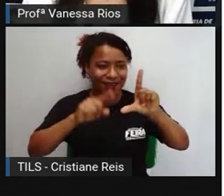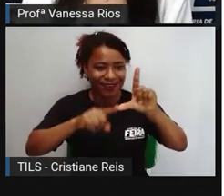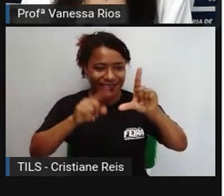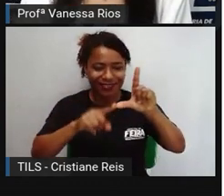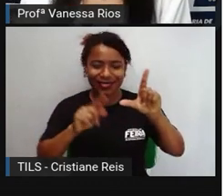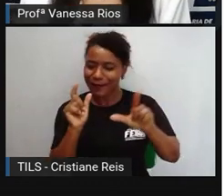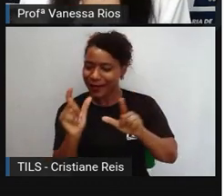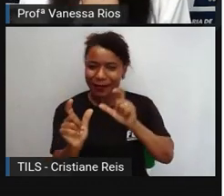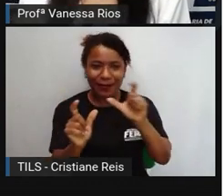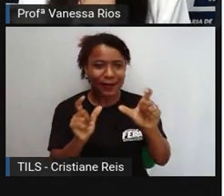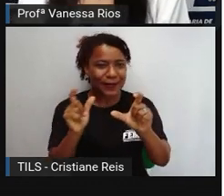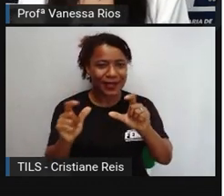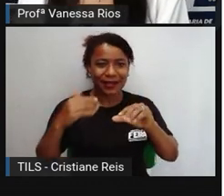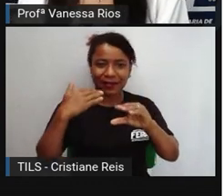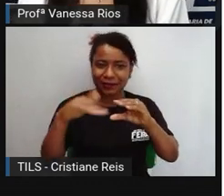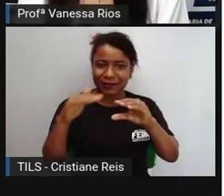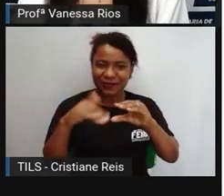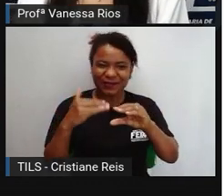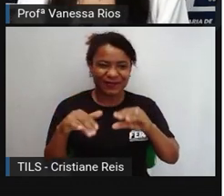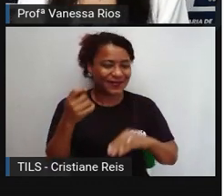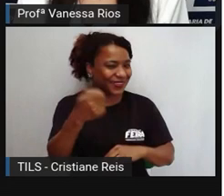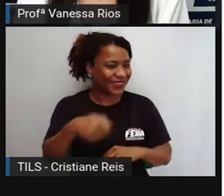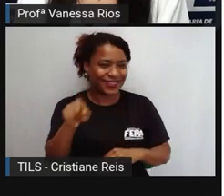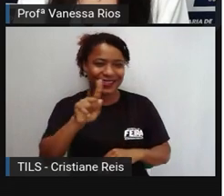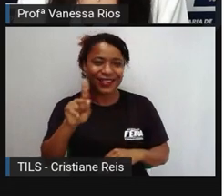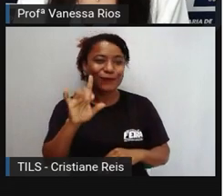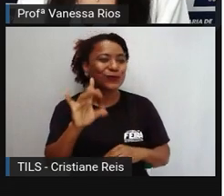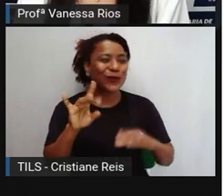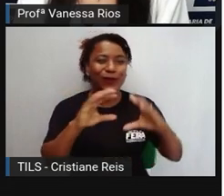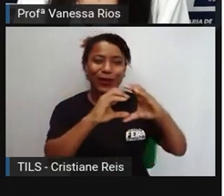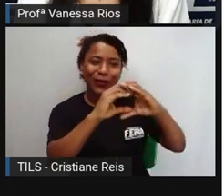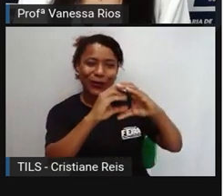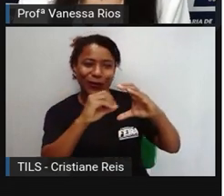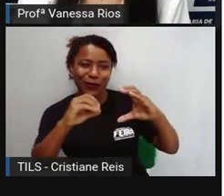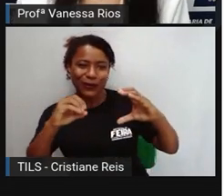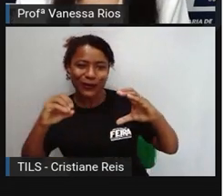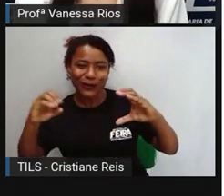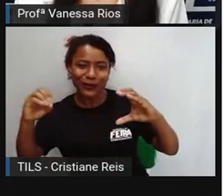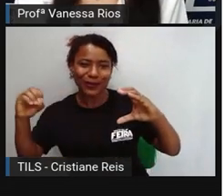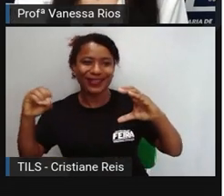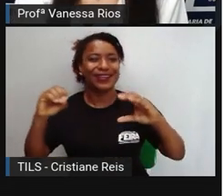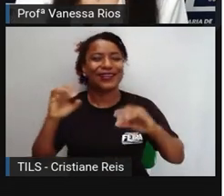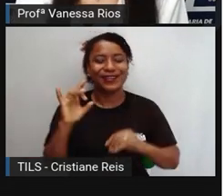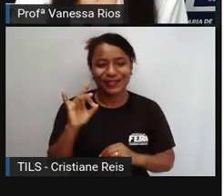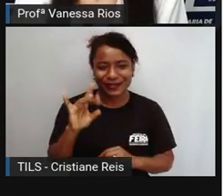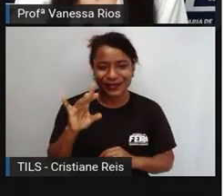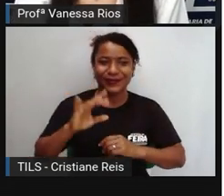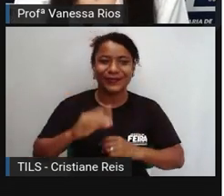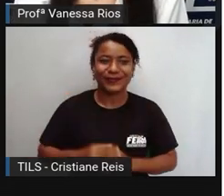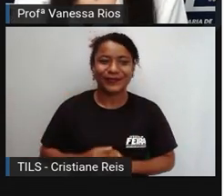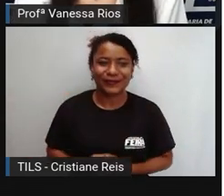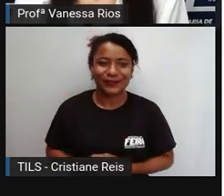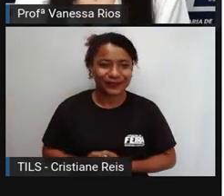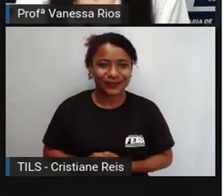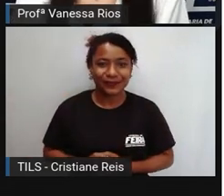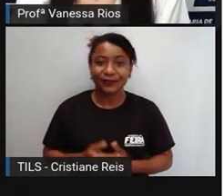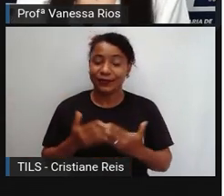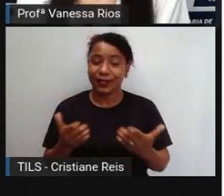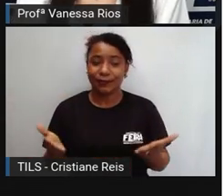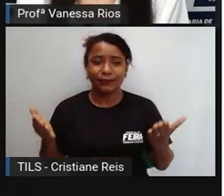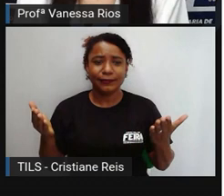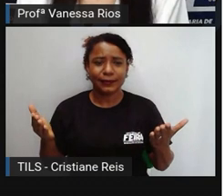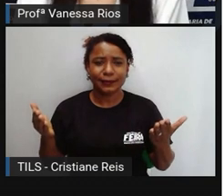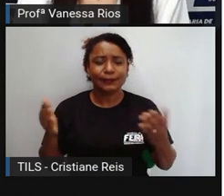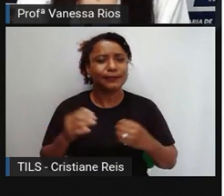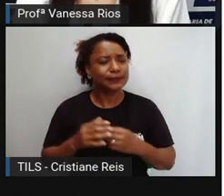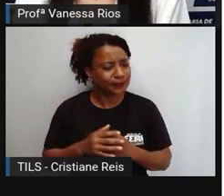palavras, apenas utilizando essas imagens aí tão comuns. Mas quando a Pro coloca